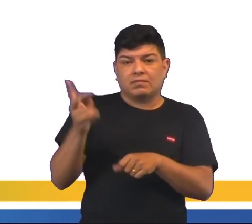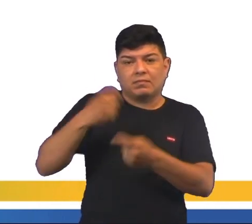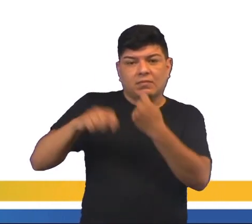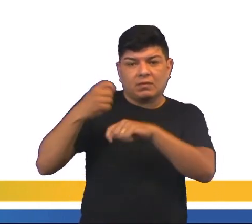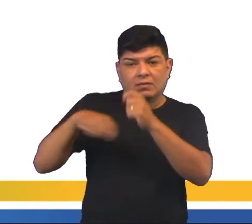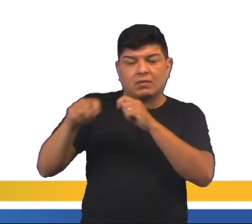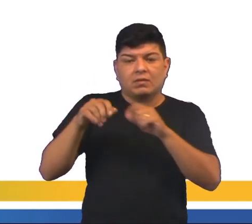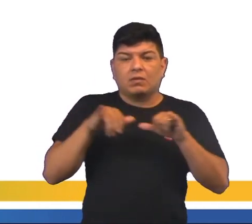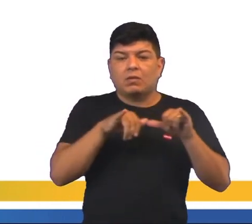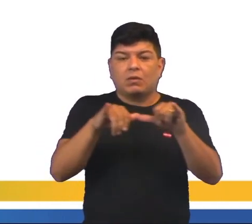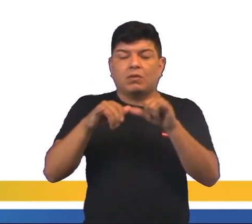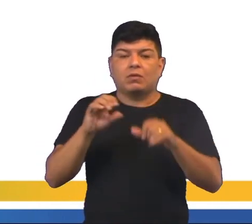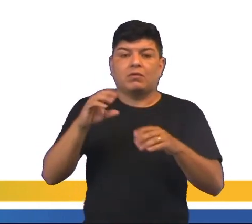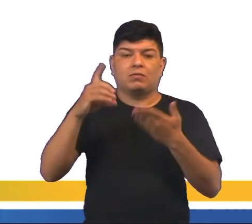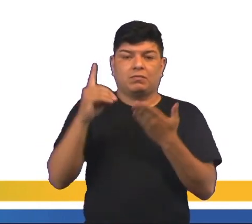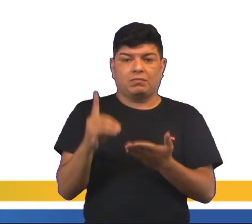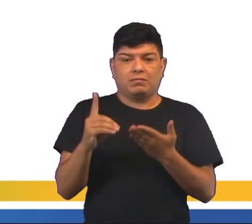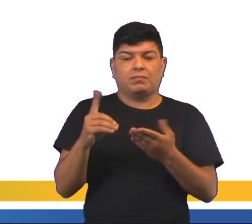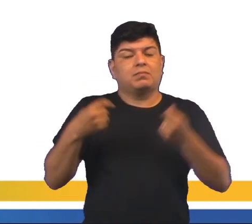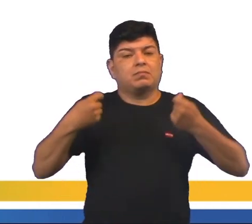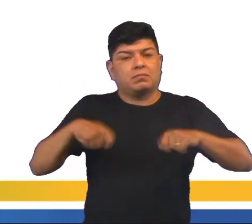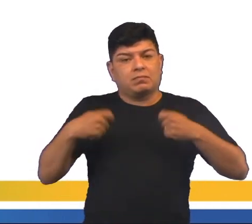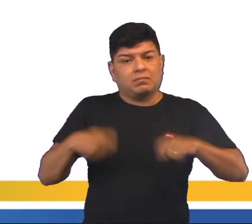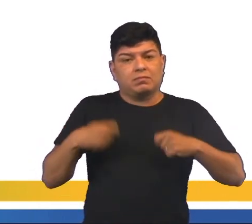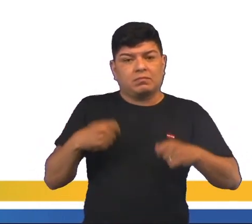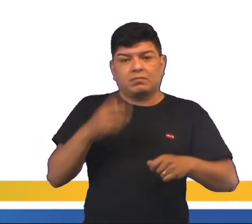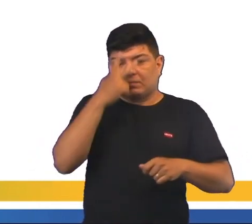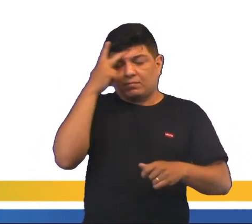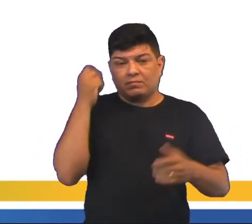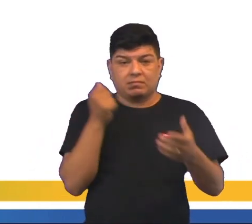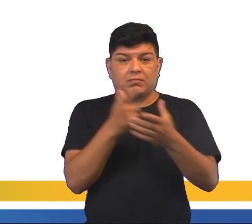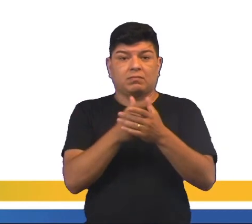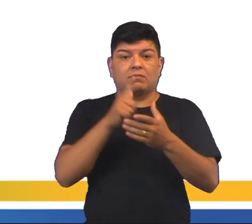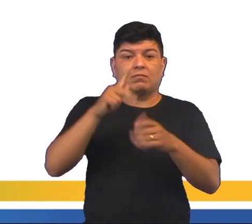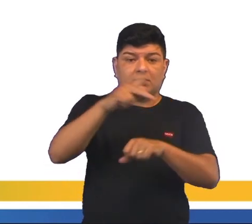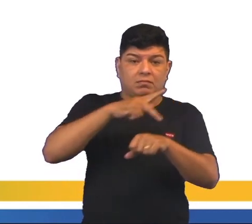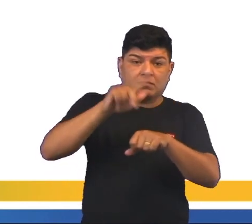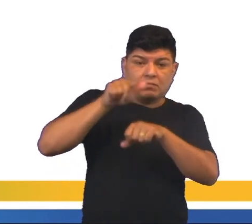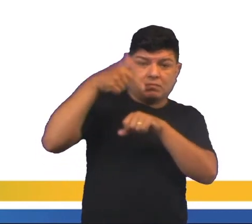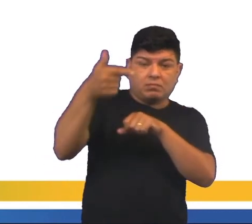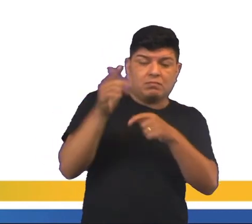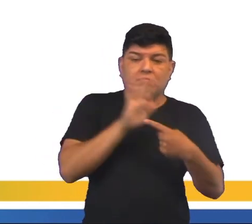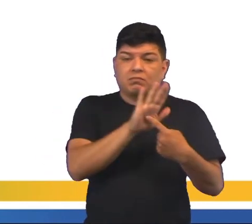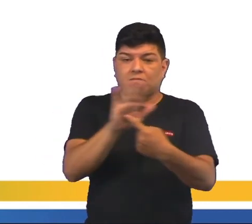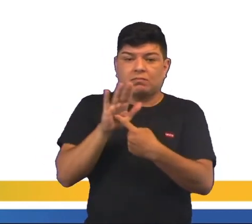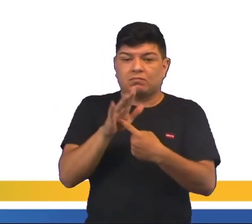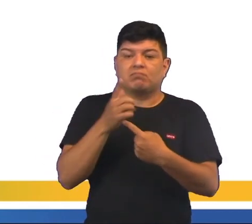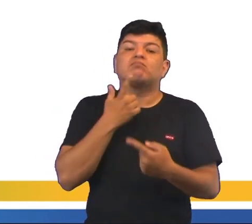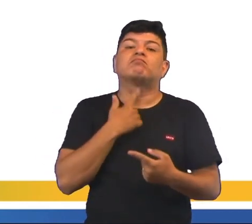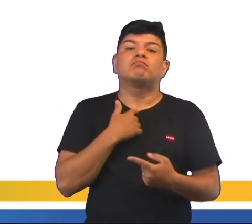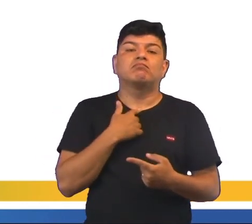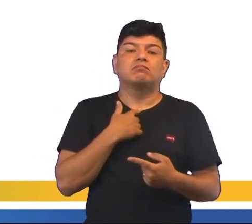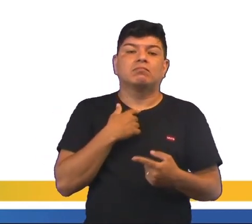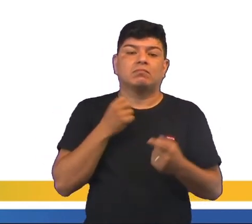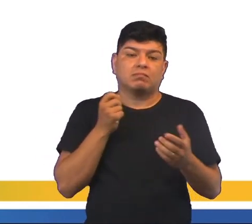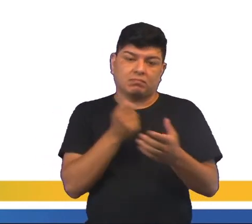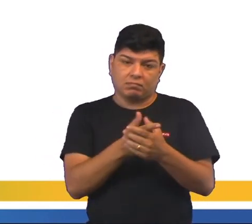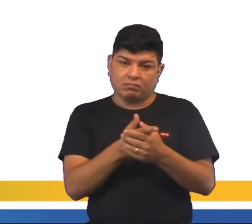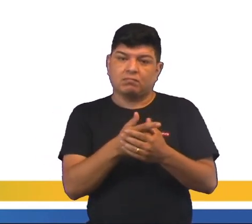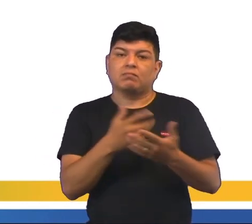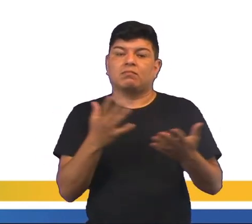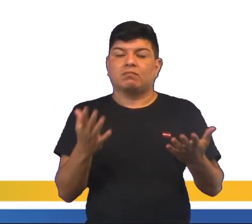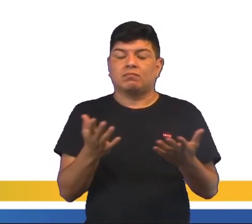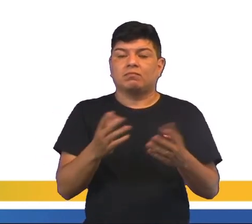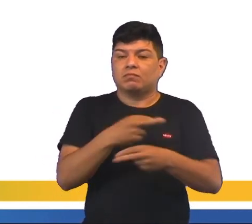econômico no mercado? Ou letra D. Depende de compradores externos que não apresentam interesse na compra desses